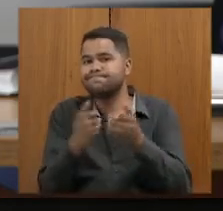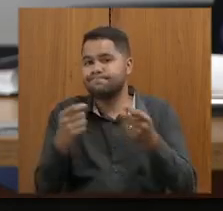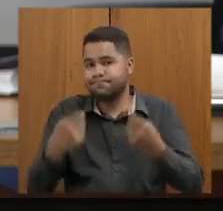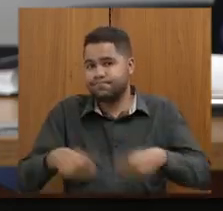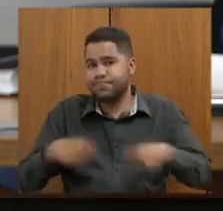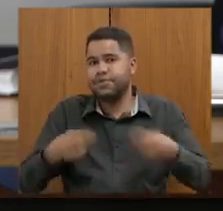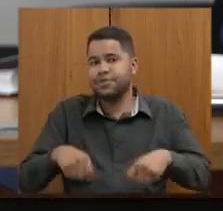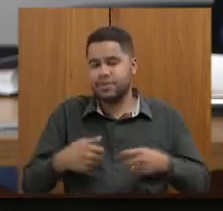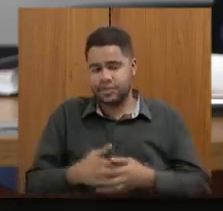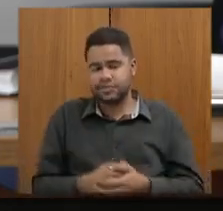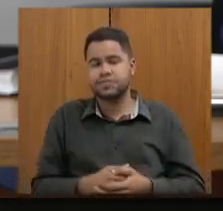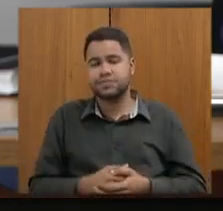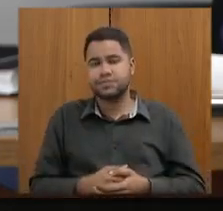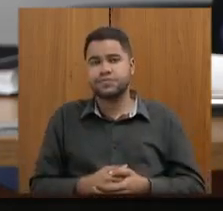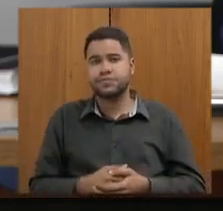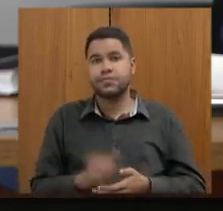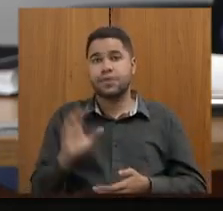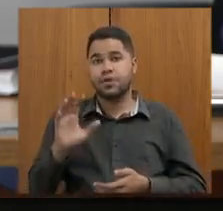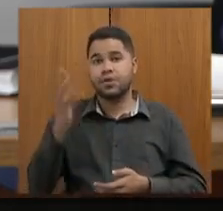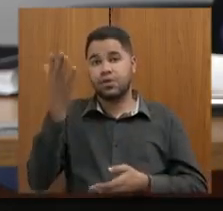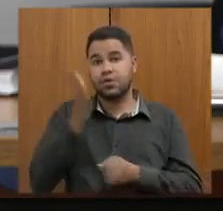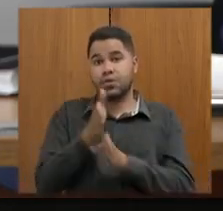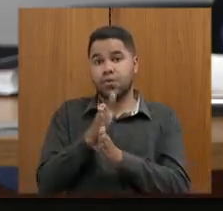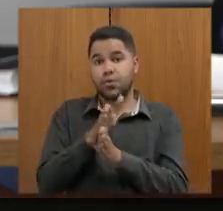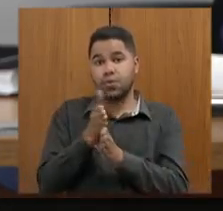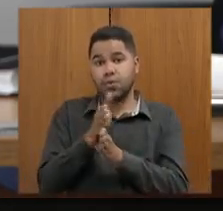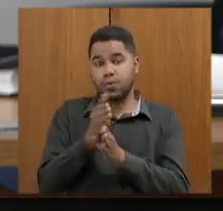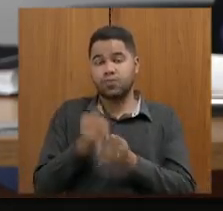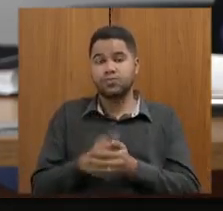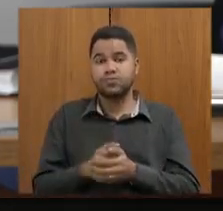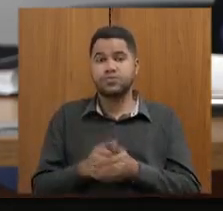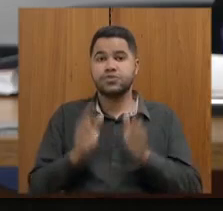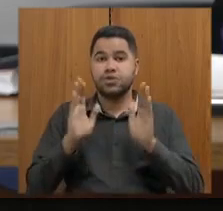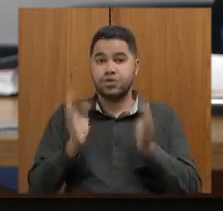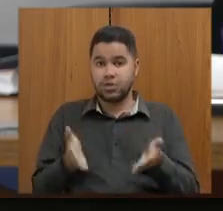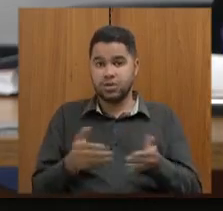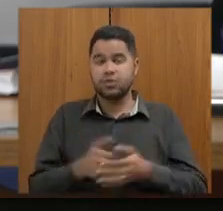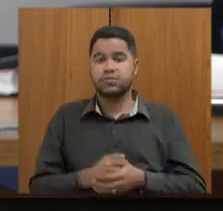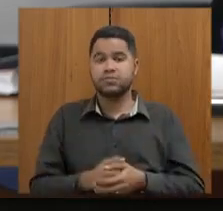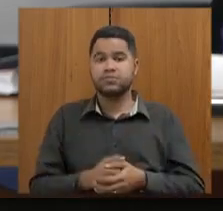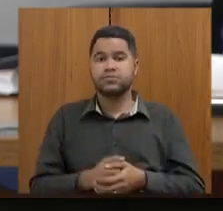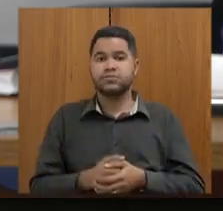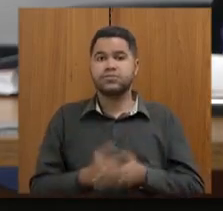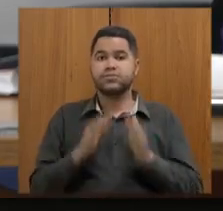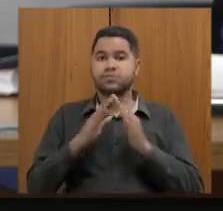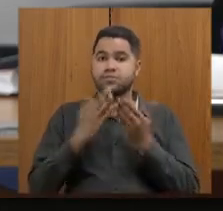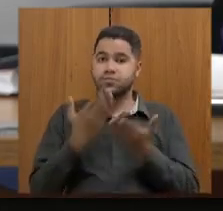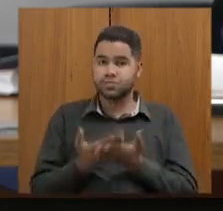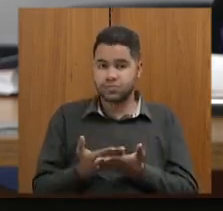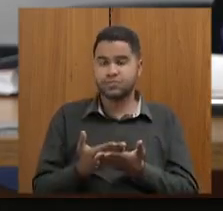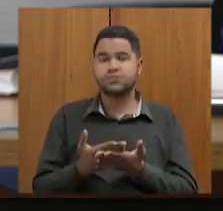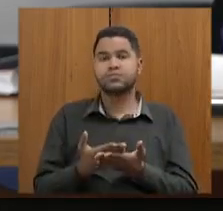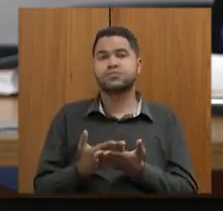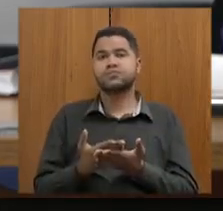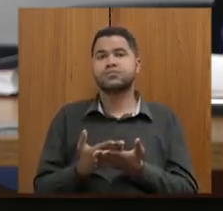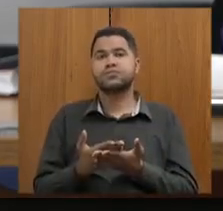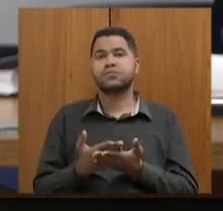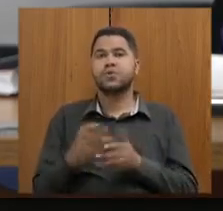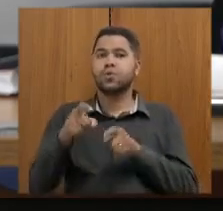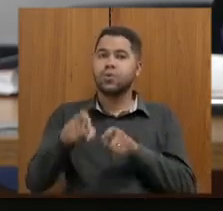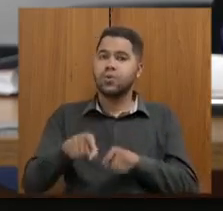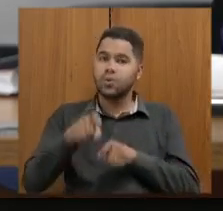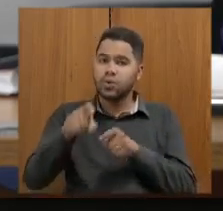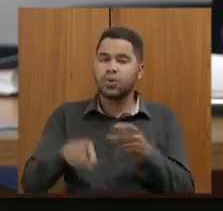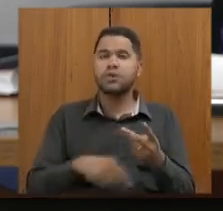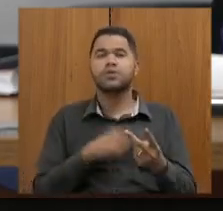precisam de mais recursos em situação de maior vulnerabilidade já receberam escolas escolas rurais